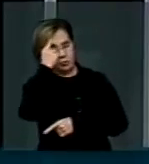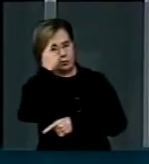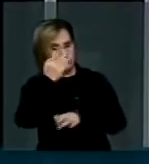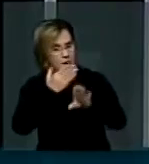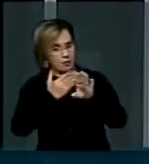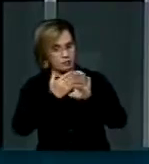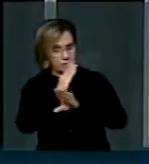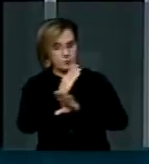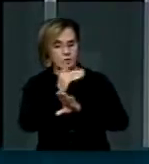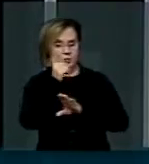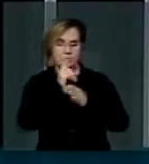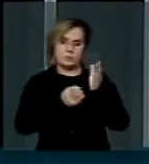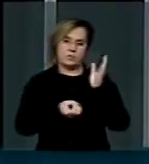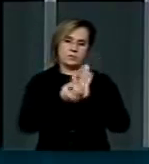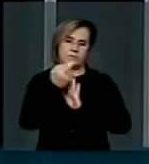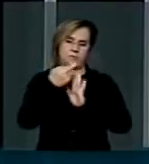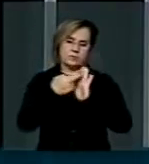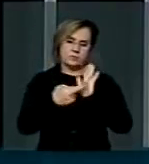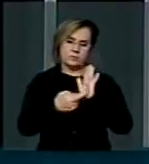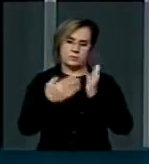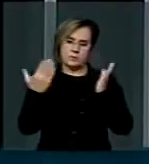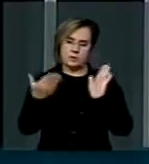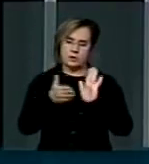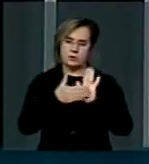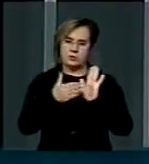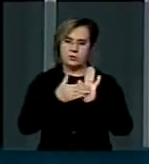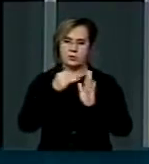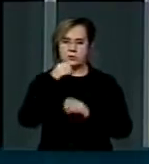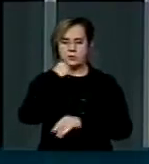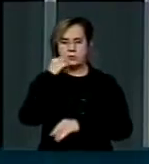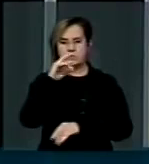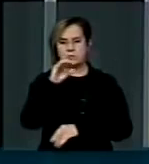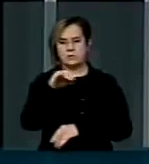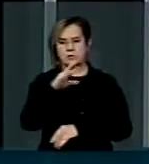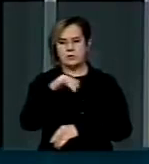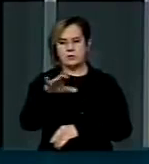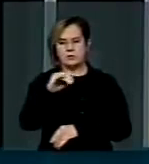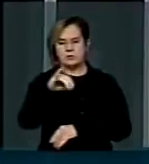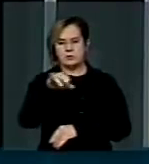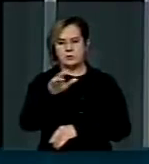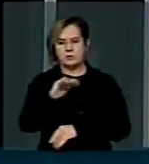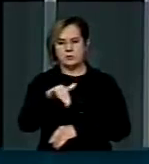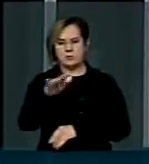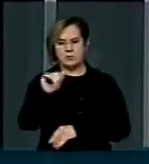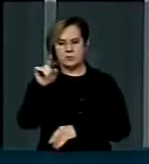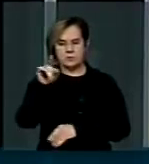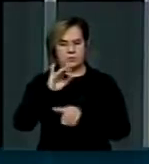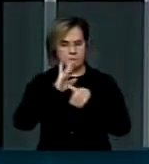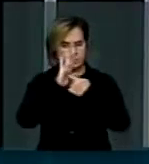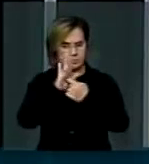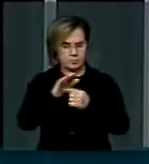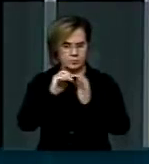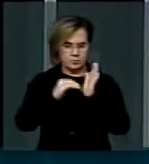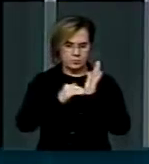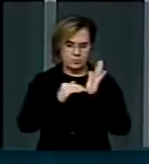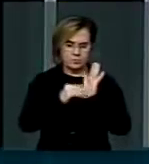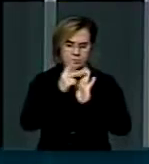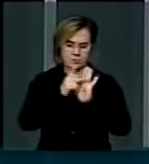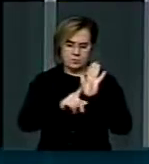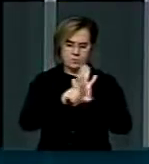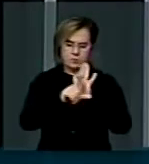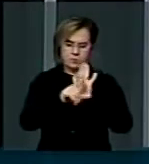proposta que o senador Romero Juca apresenta ao Senado, através do projeto de lei